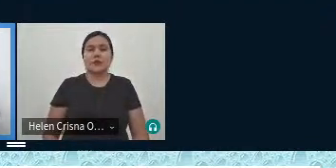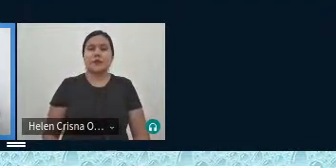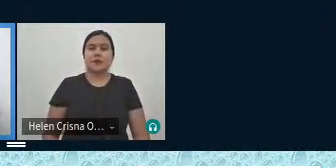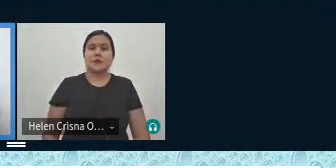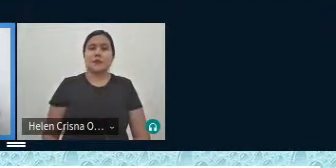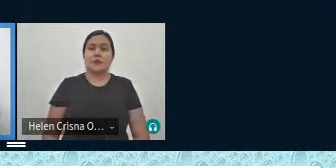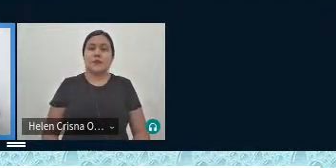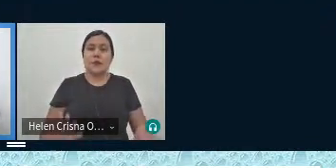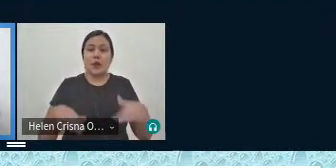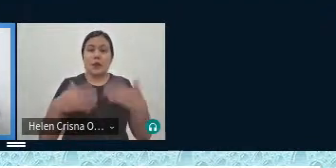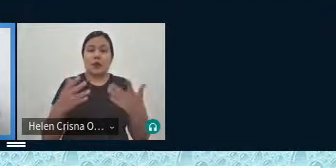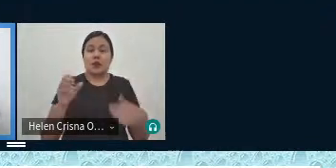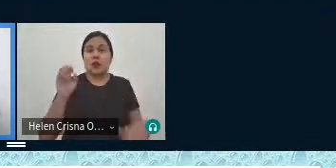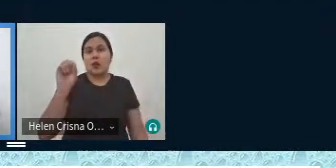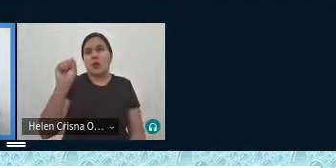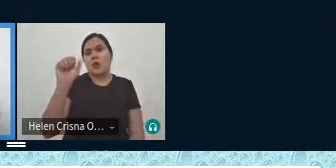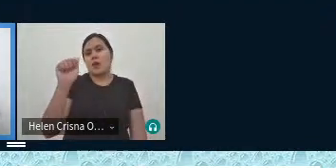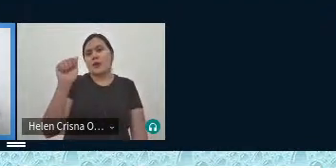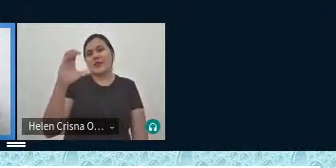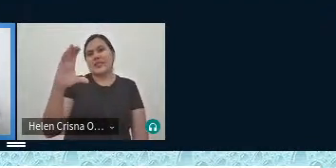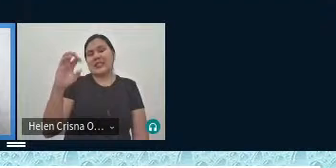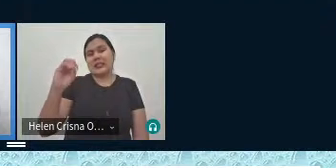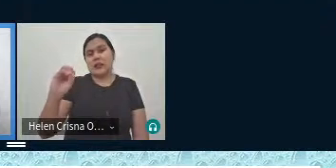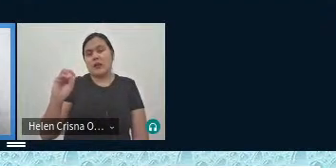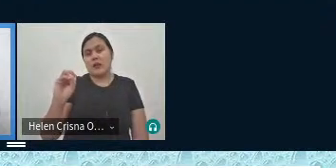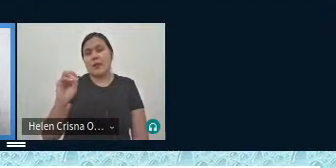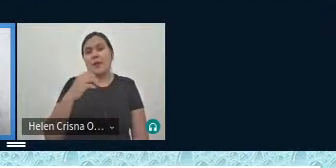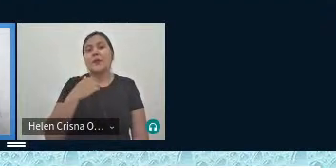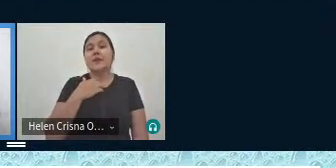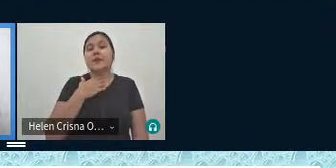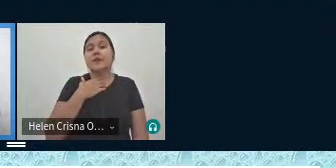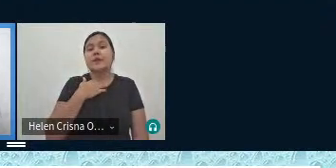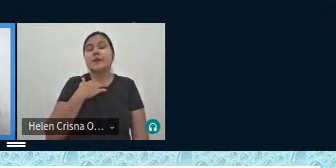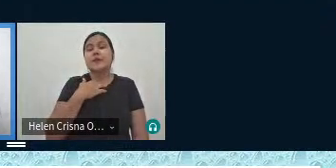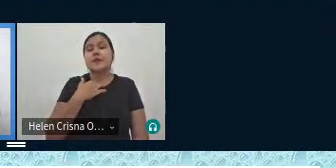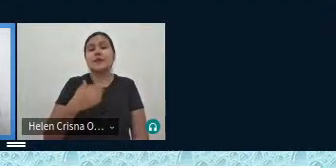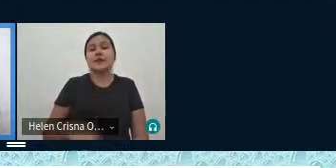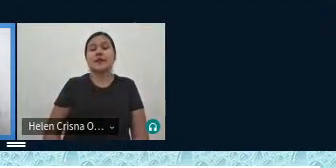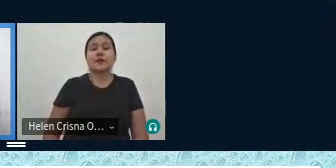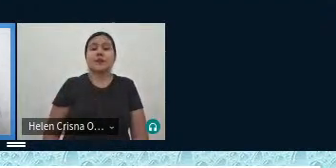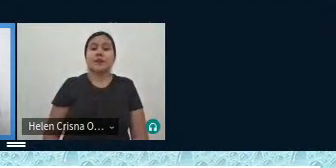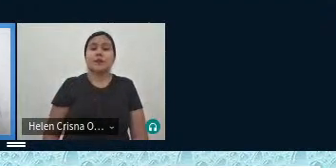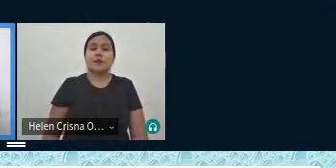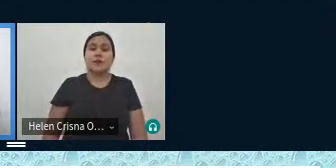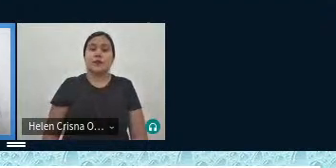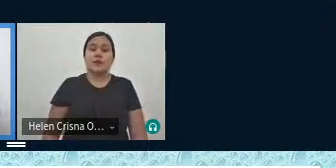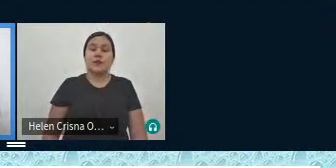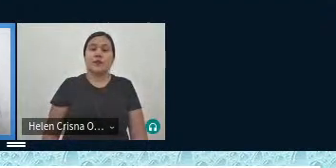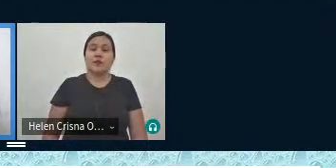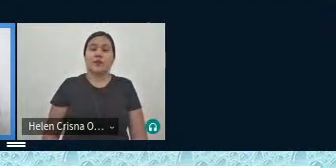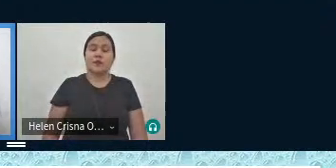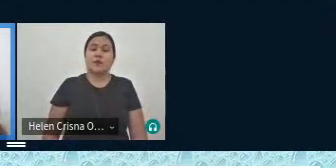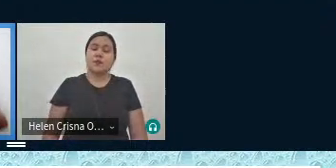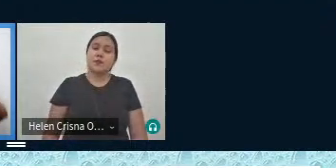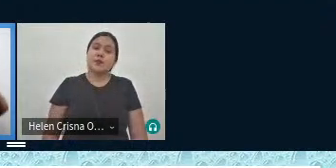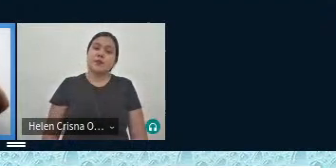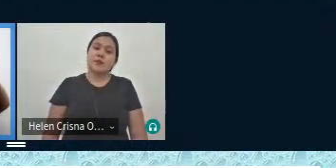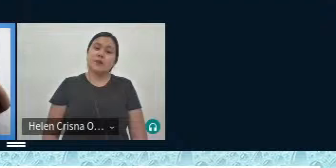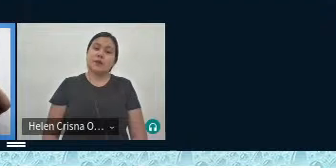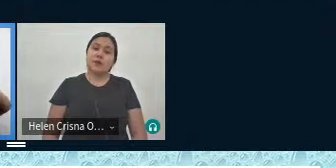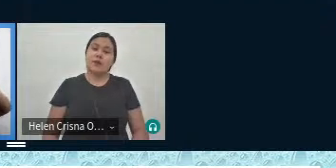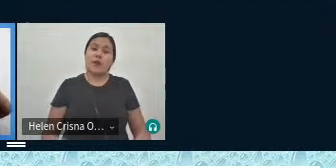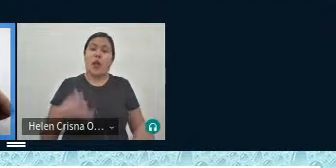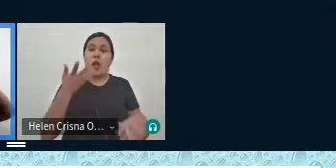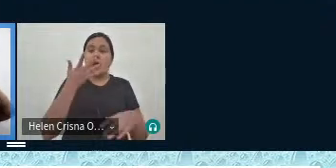tem um saco né que eu não trouxe aqui para mostrar para vocês tem um saco né que está escrito lá assim Corrida do Saco as